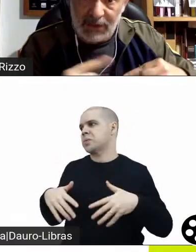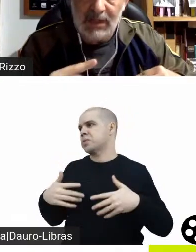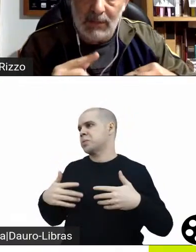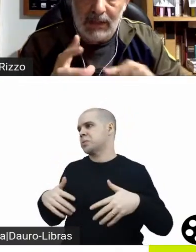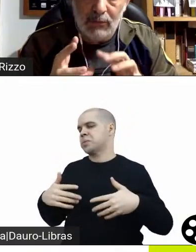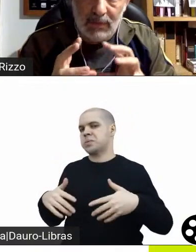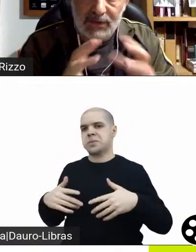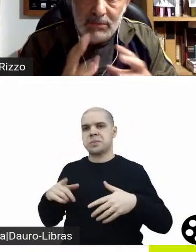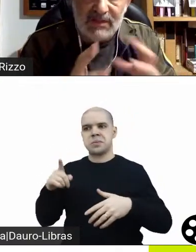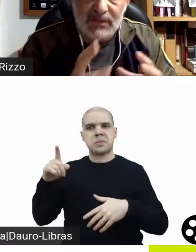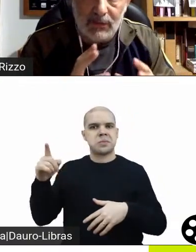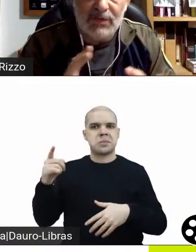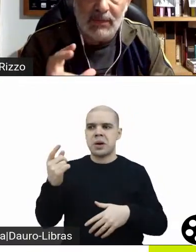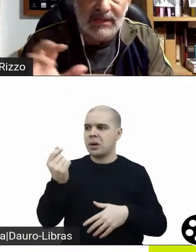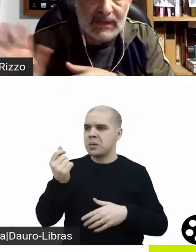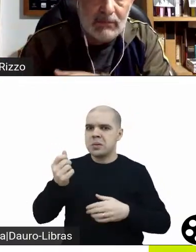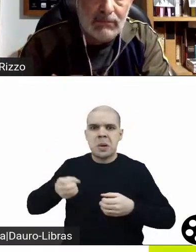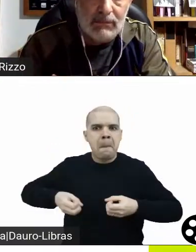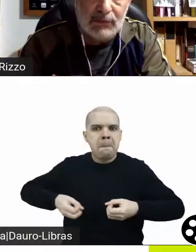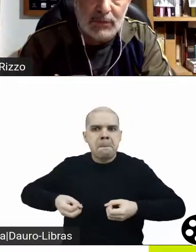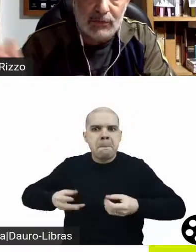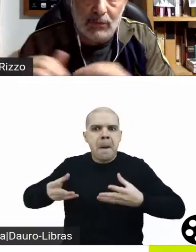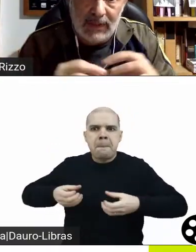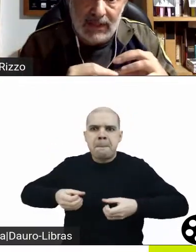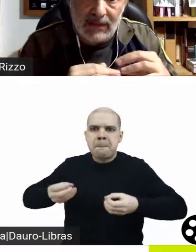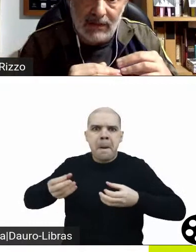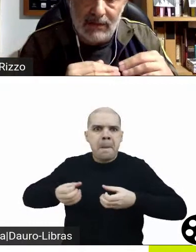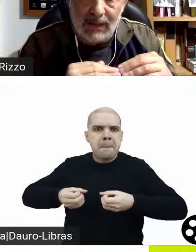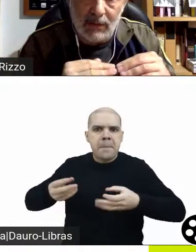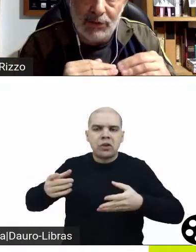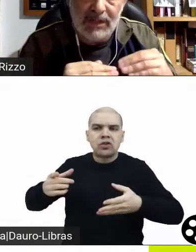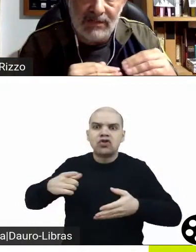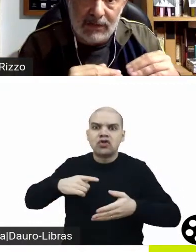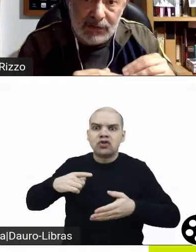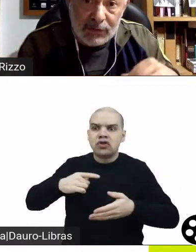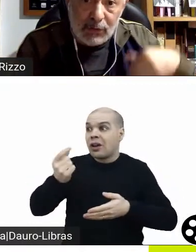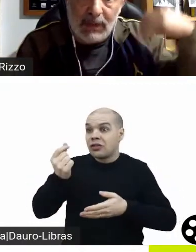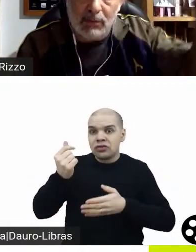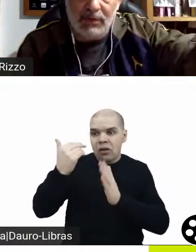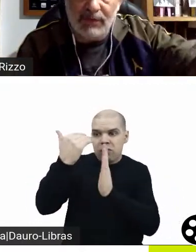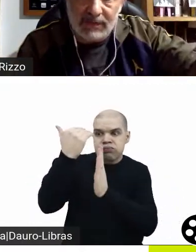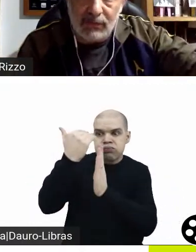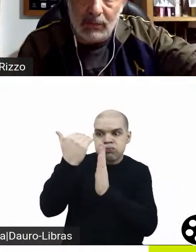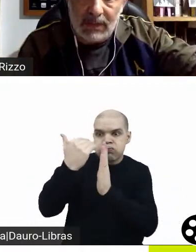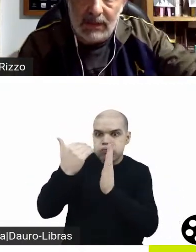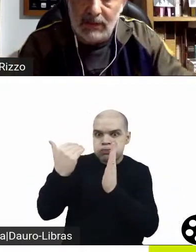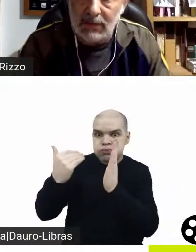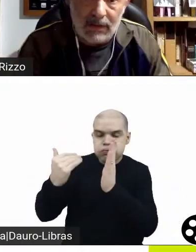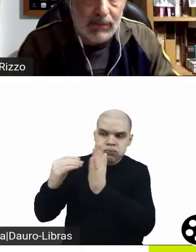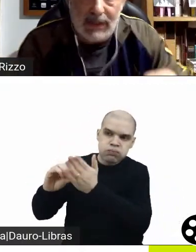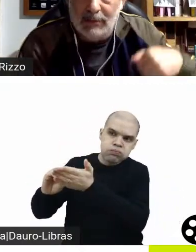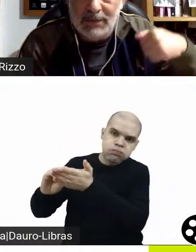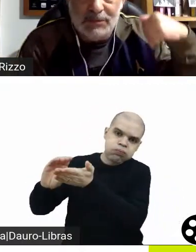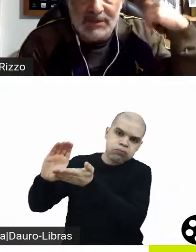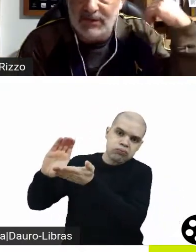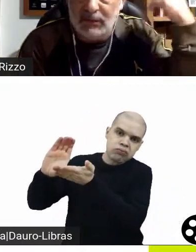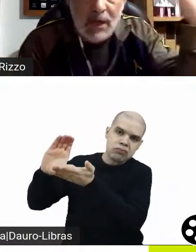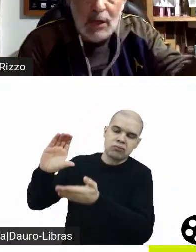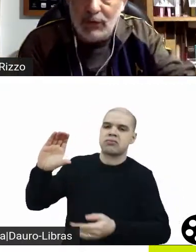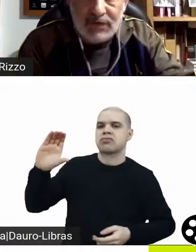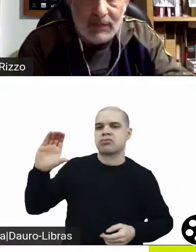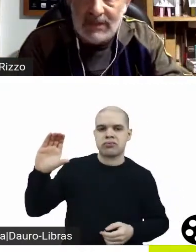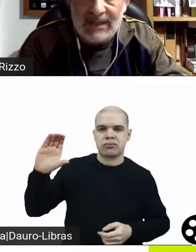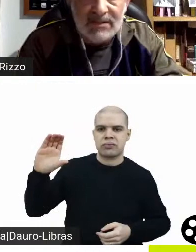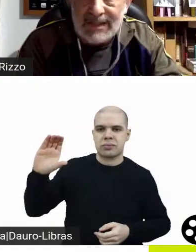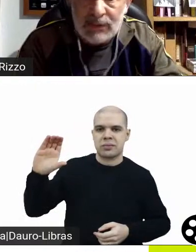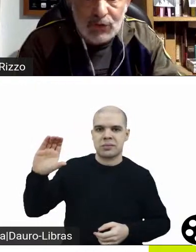porque a gente trabalha com uma dimensão orçamentária mais ou menos como aquela, né, e aí eu acho engraçado a gente tomar como referência o filme americano que trabalha numa dimensão